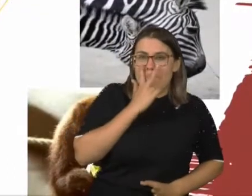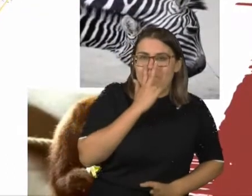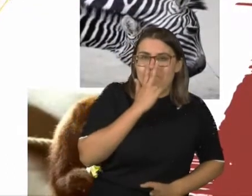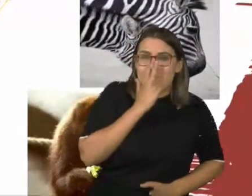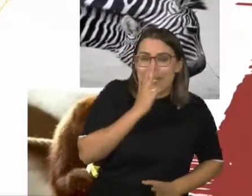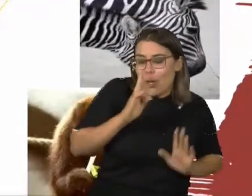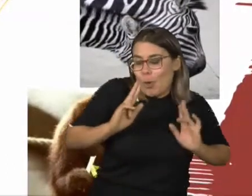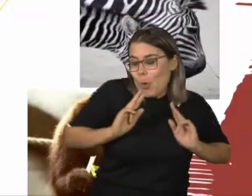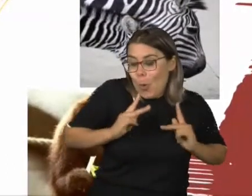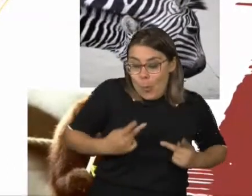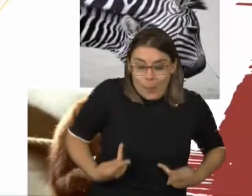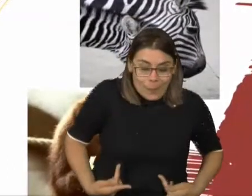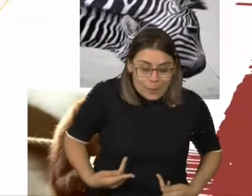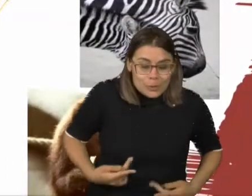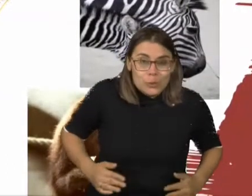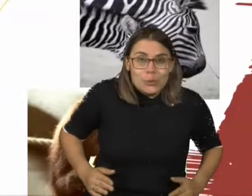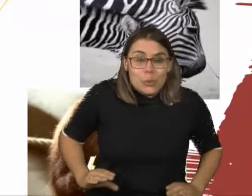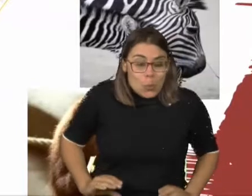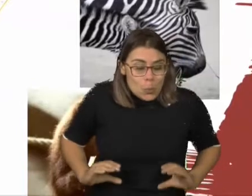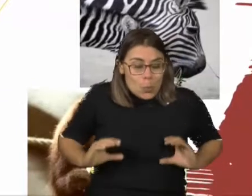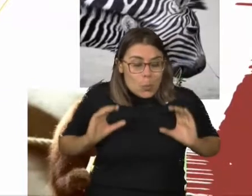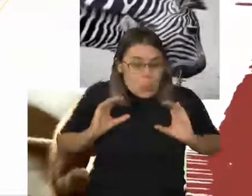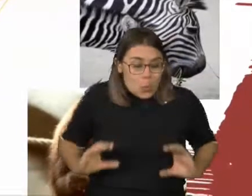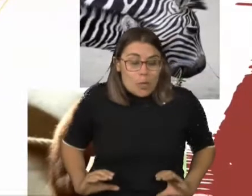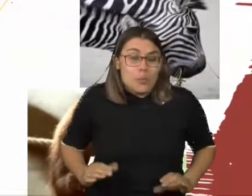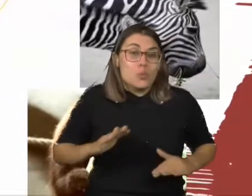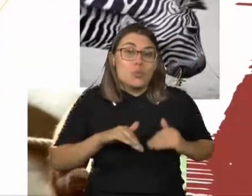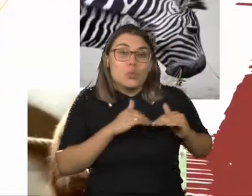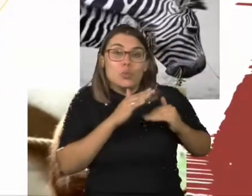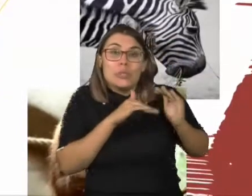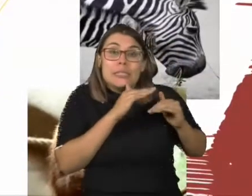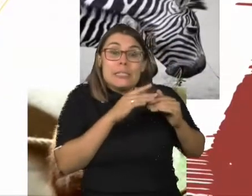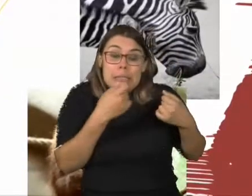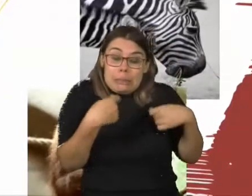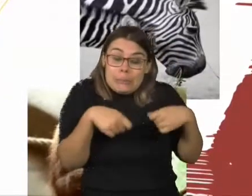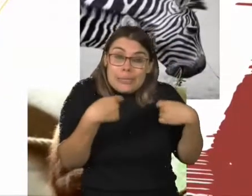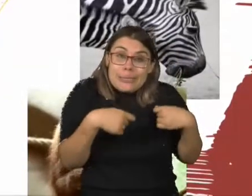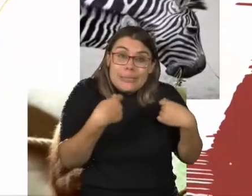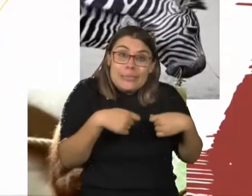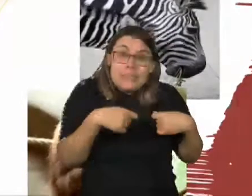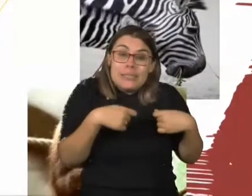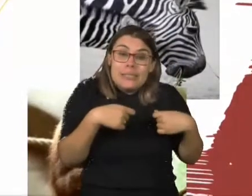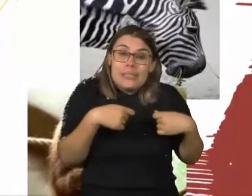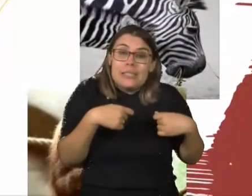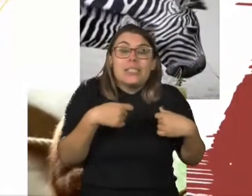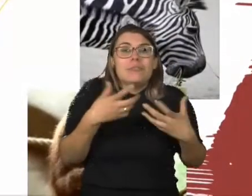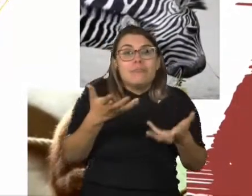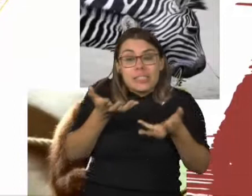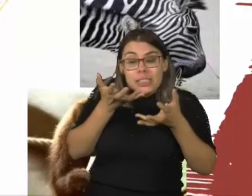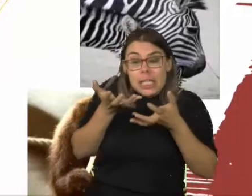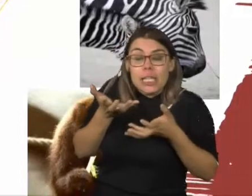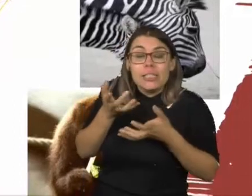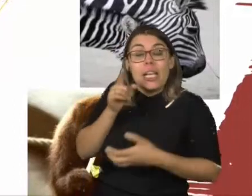corpinho que ele está a desenvolvimento, mas tem, e é preciso que se priorize essa dimensão subjetiva que está se